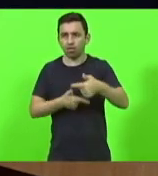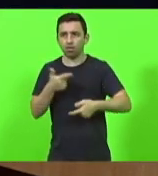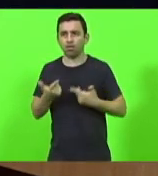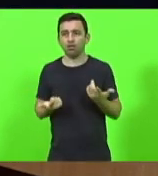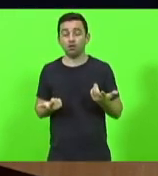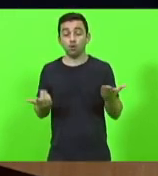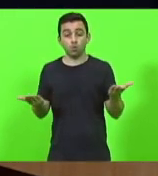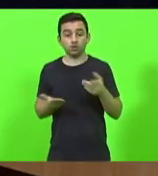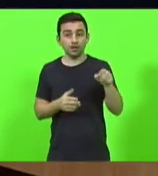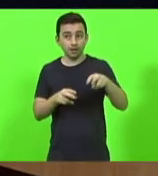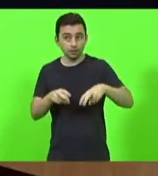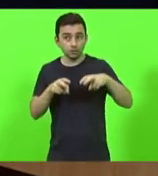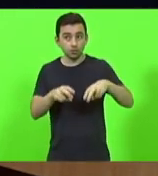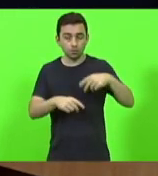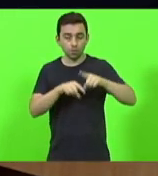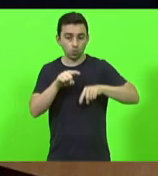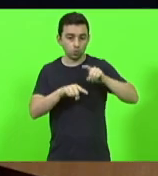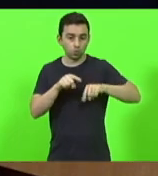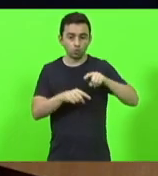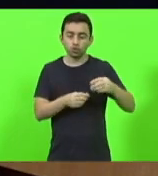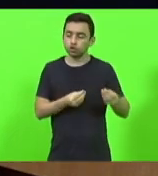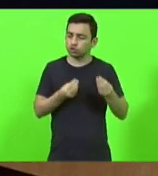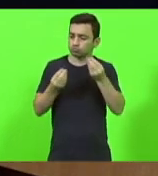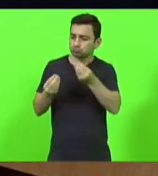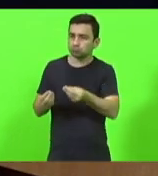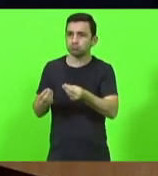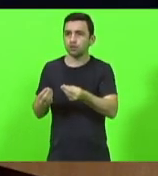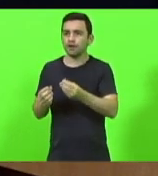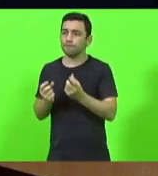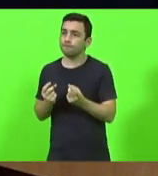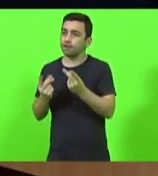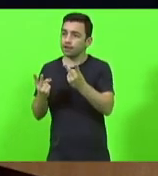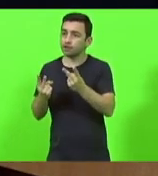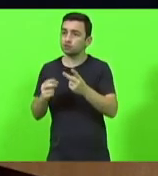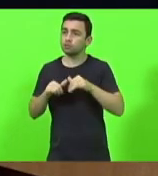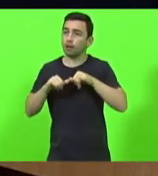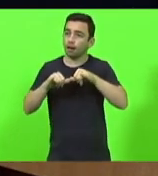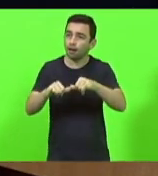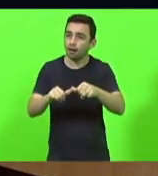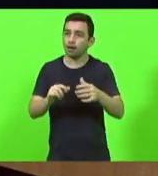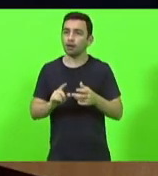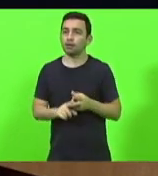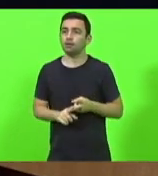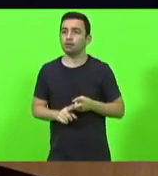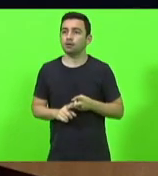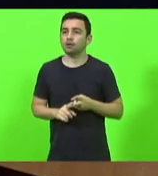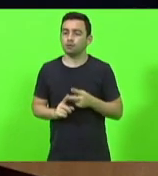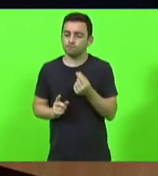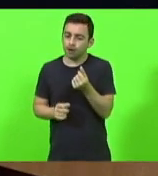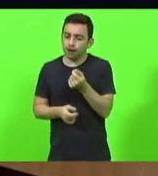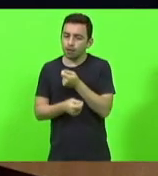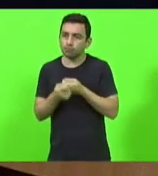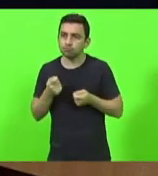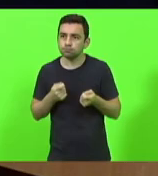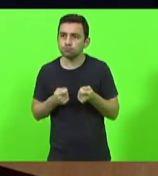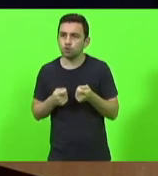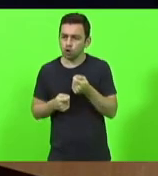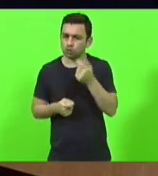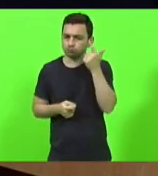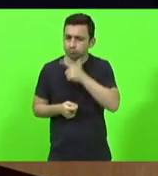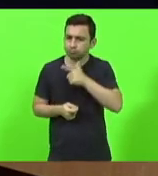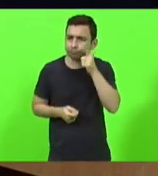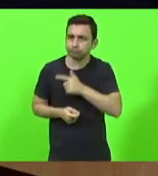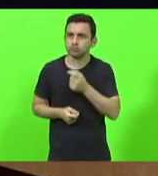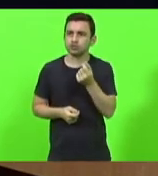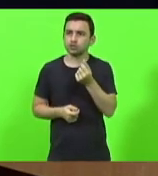o agricultor pega o seu produto, vem ali na pedra e vende para o supermercado, no preço de mercado, ganha dinheiro, dá qualidade